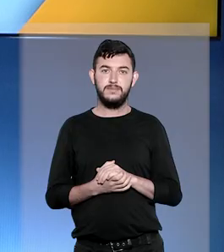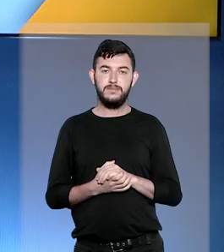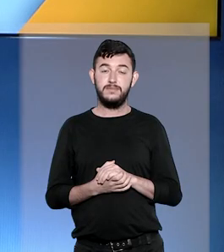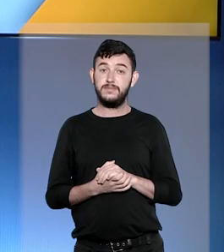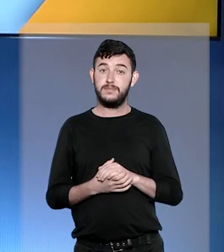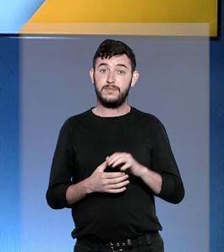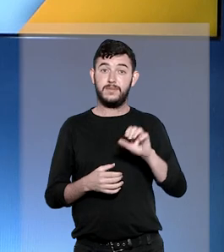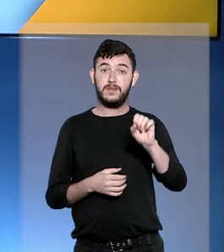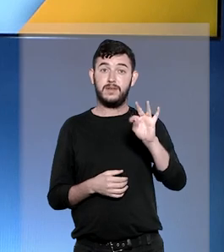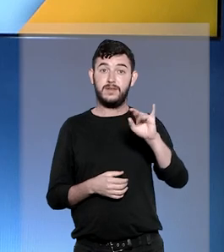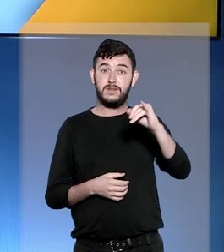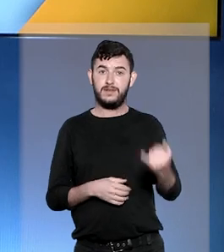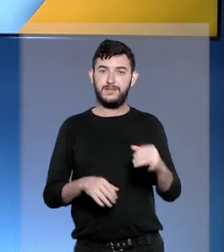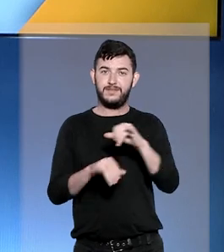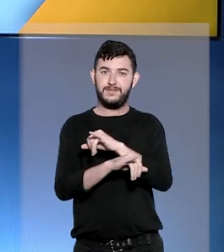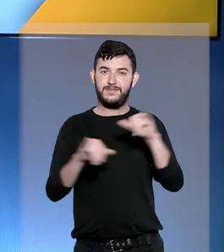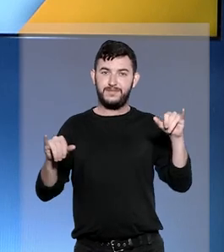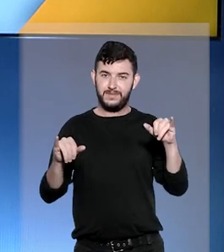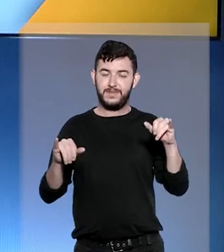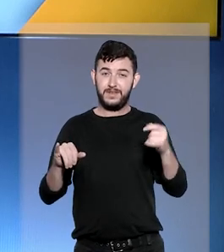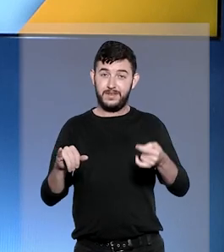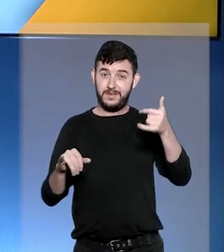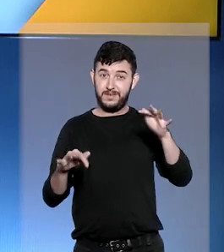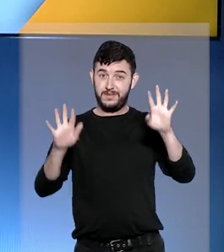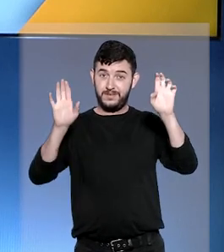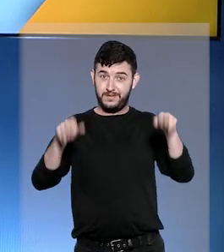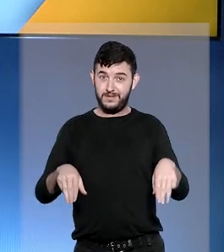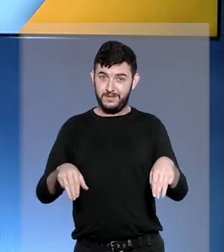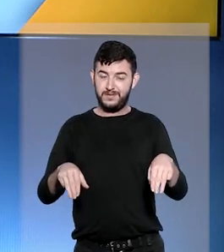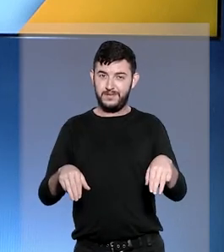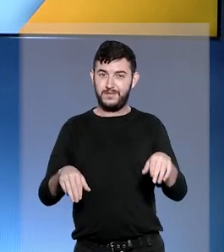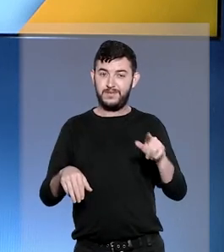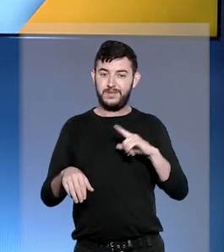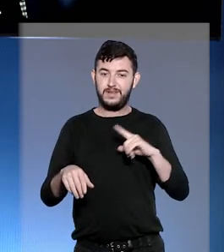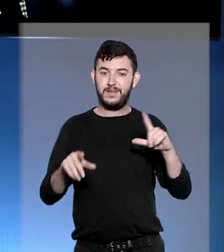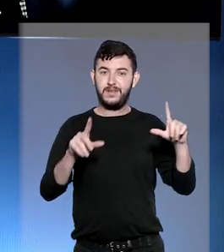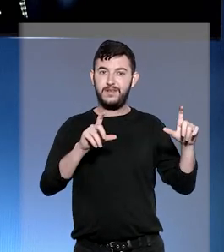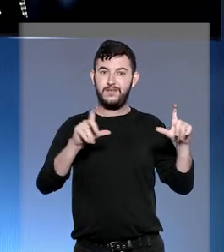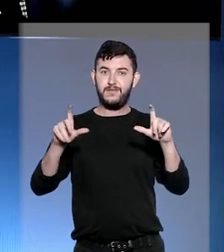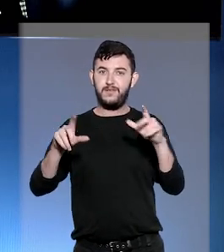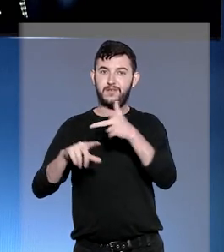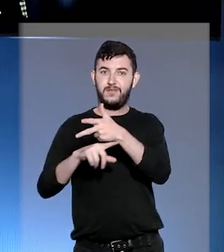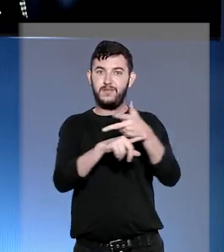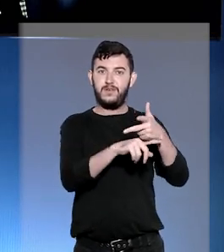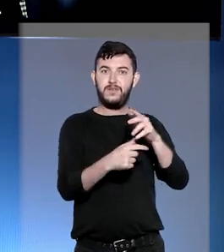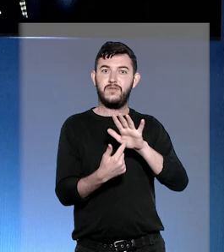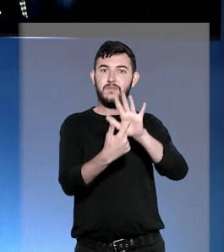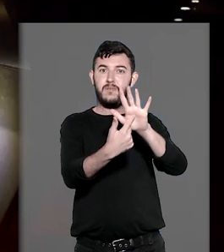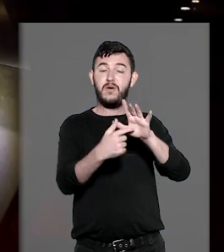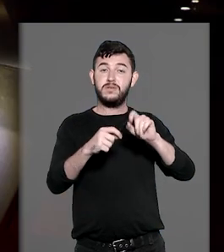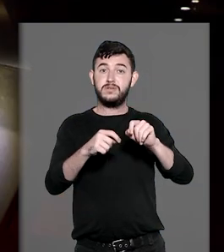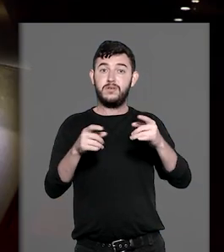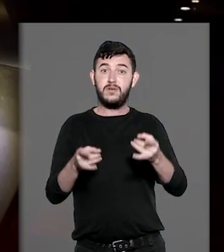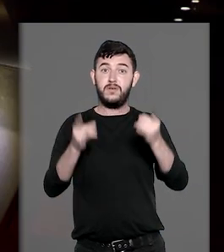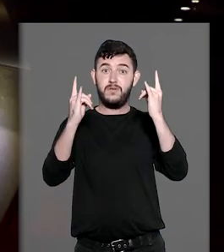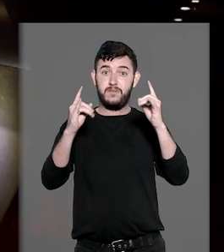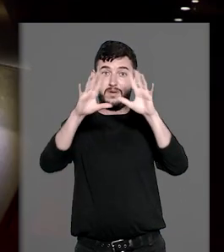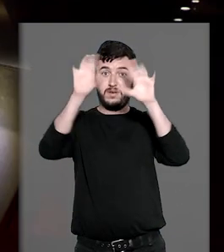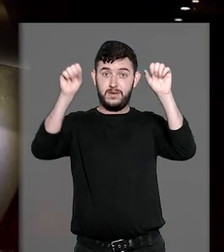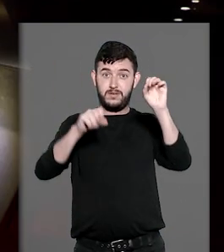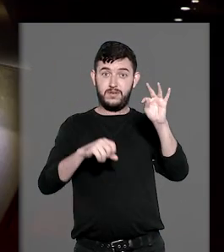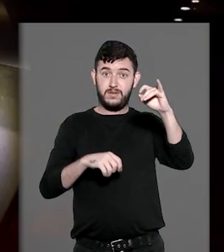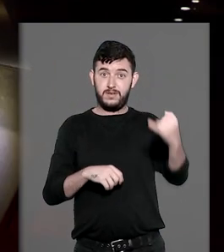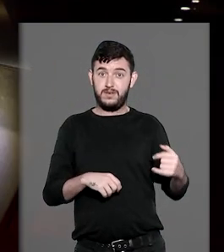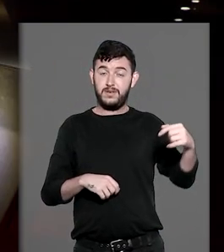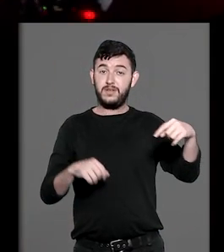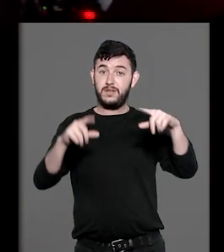E o STJ Notícias está chegando ao fim com imagens da fachada da sede do Superior Tribunal de Justiça